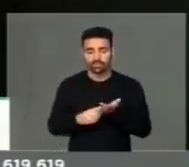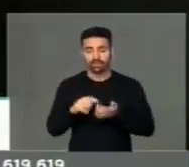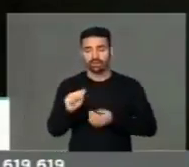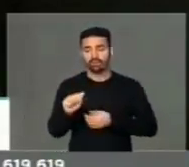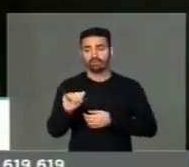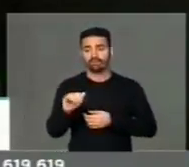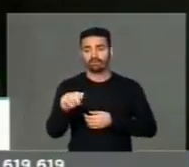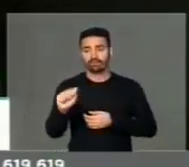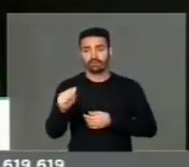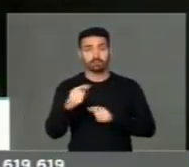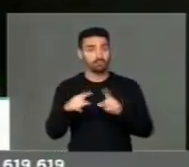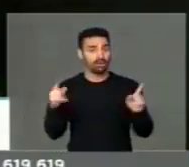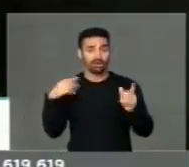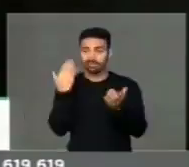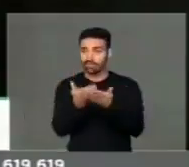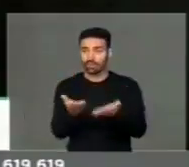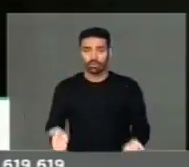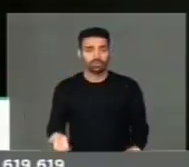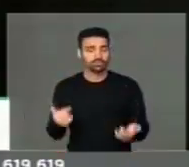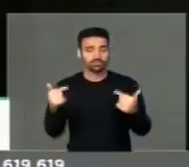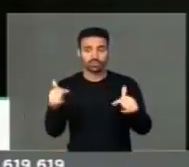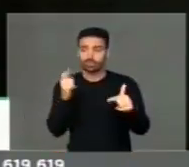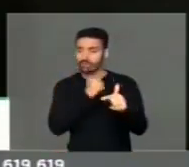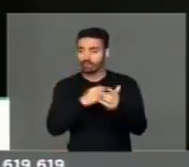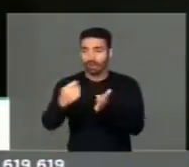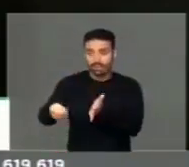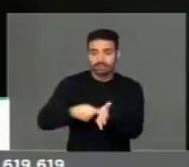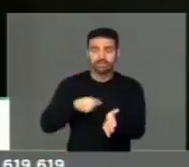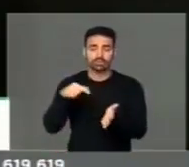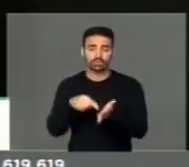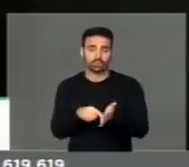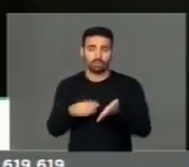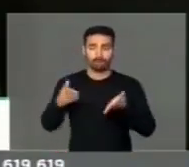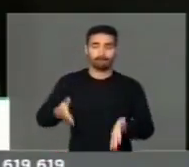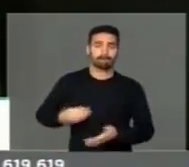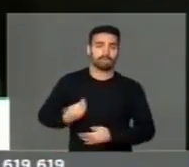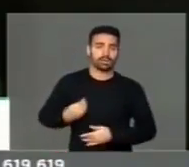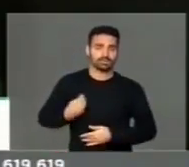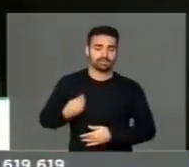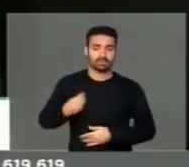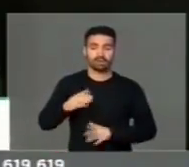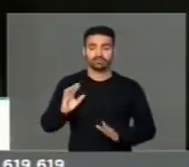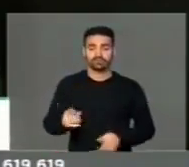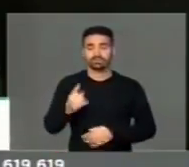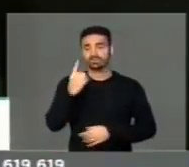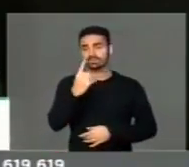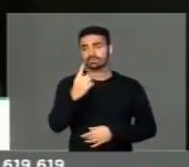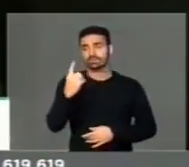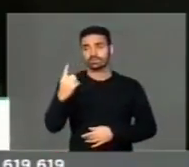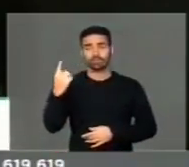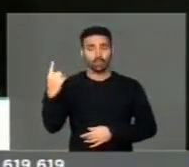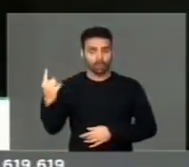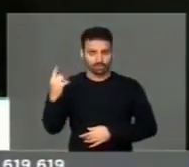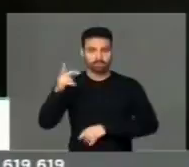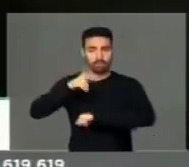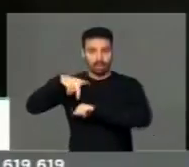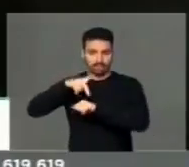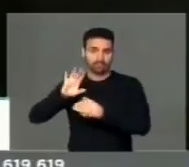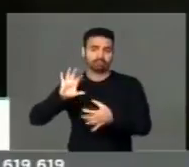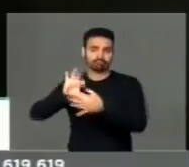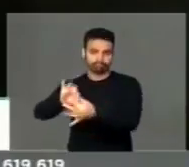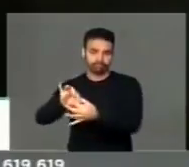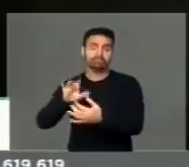de Aia, e até hoje não tinha ratificado a sua participação. São mais de 111 países que participam disso,